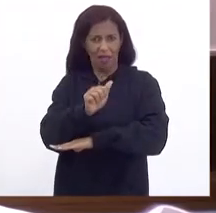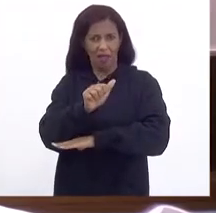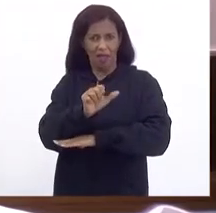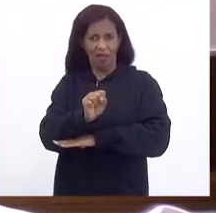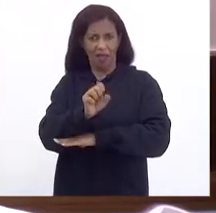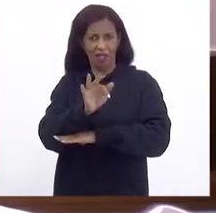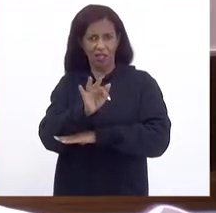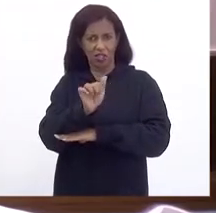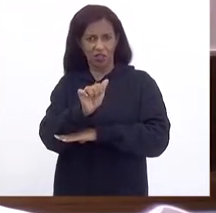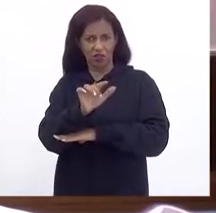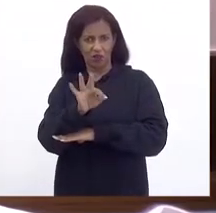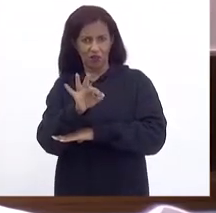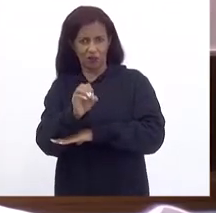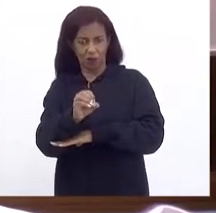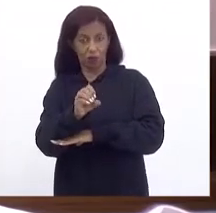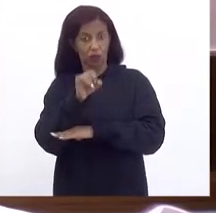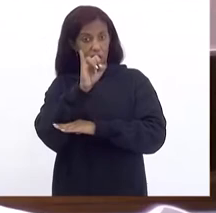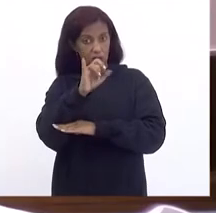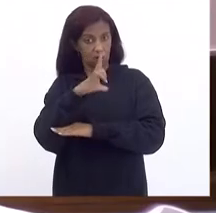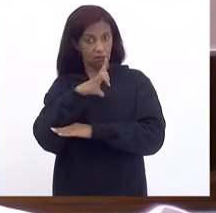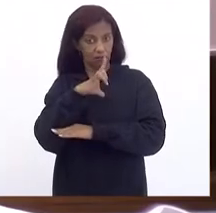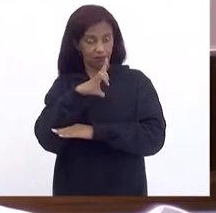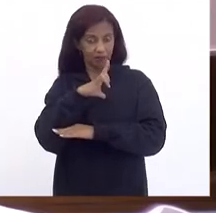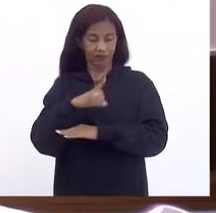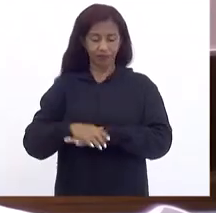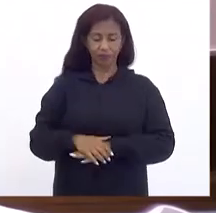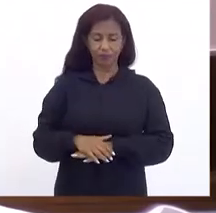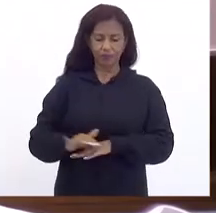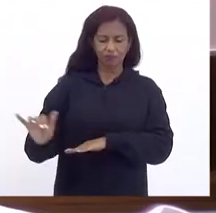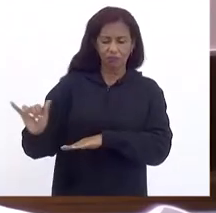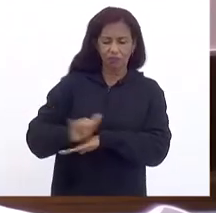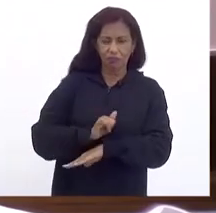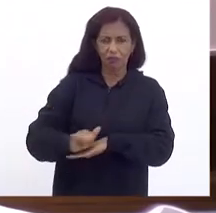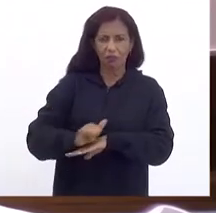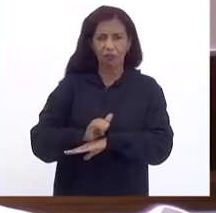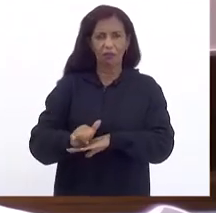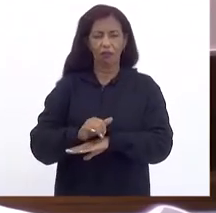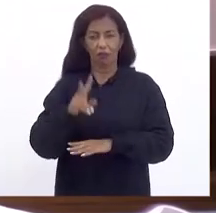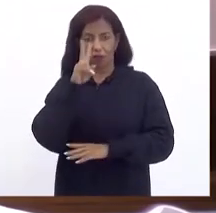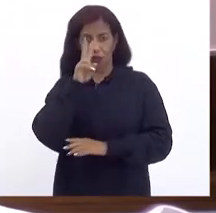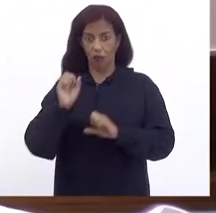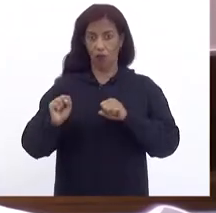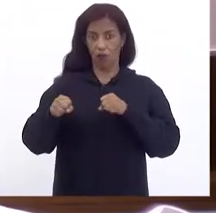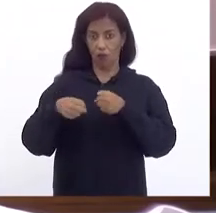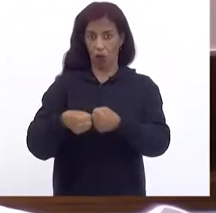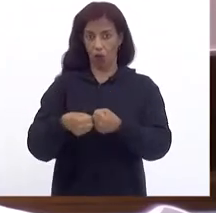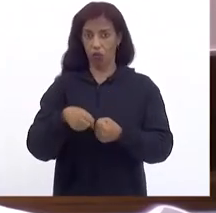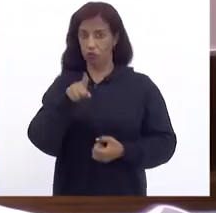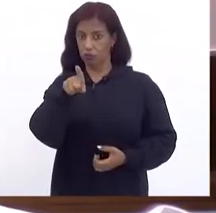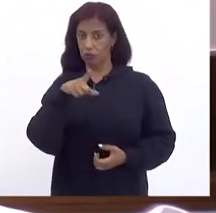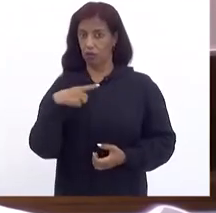investimento Forte Eu só Estar colocando Aí 6 bilhões 888